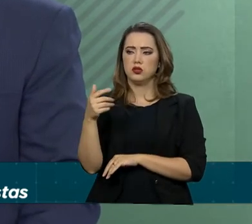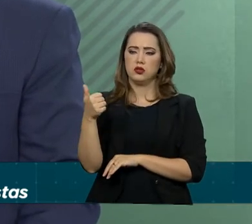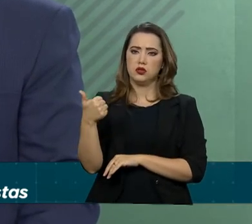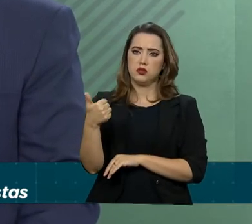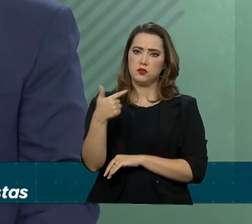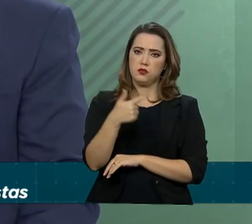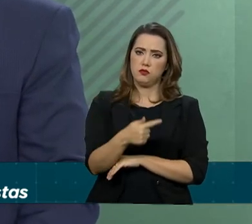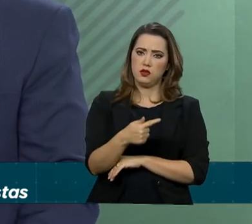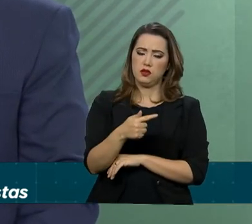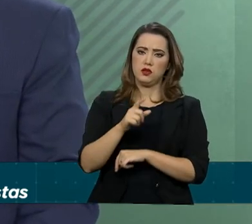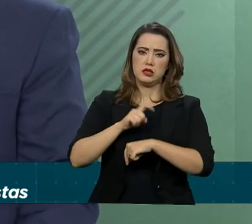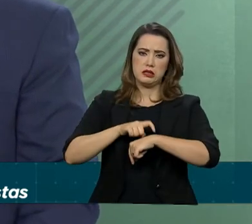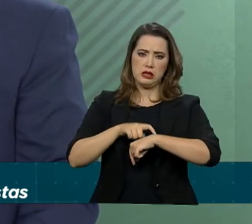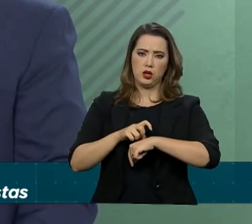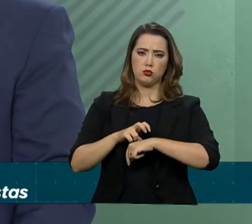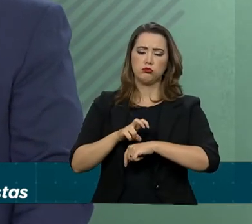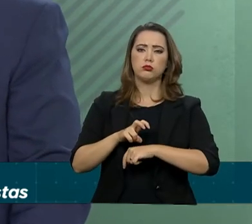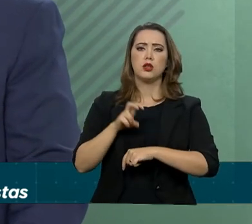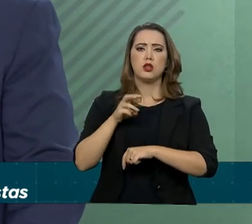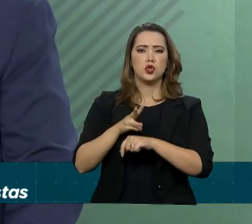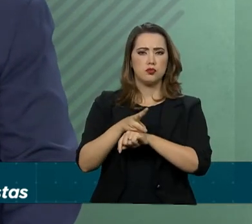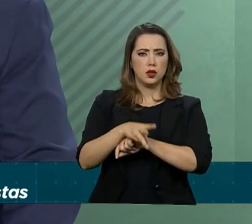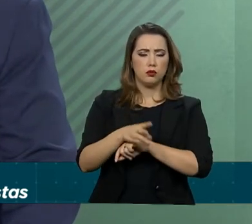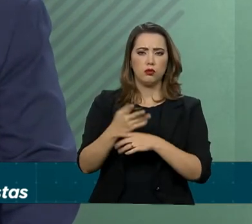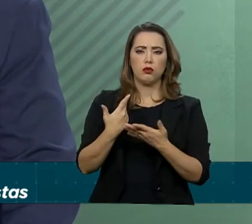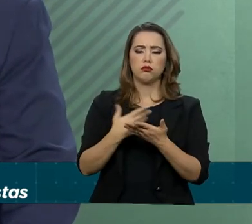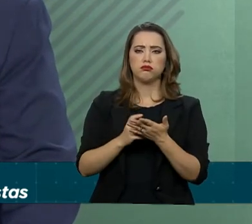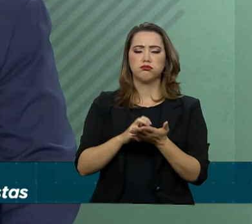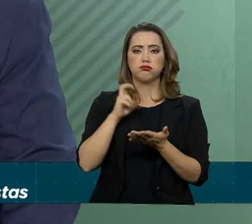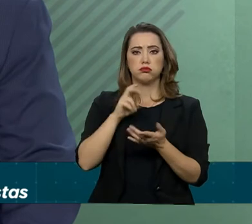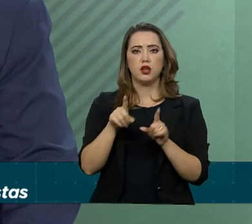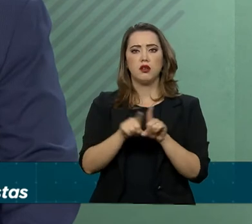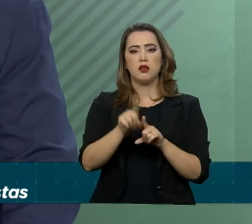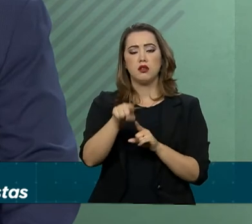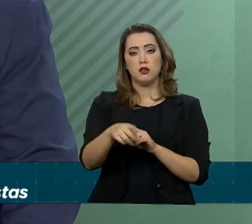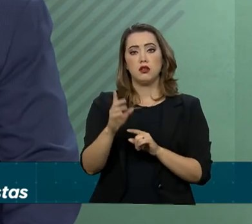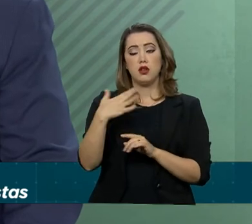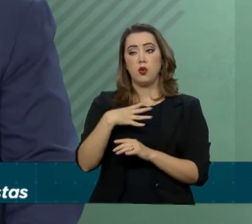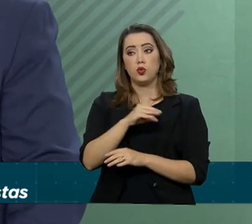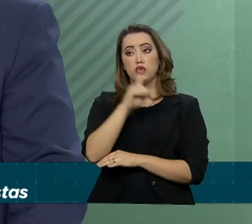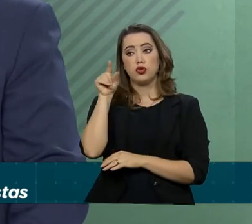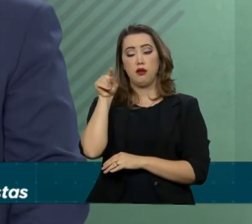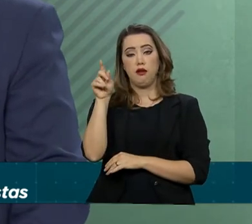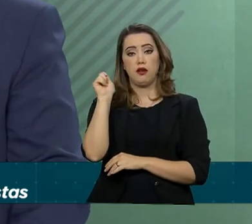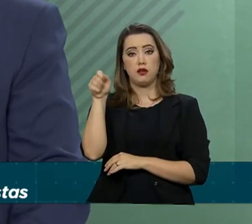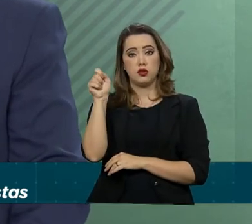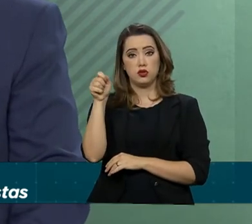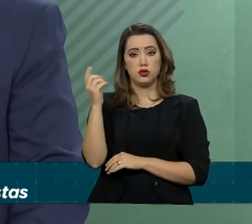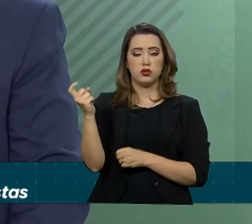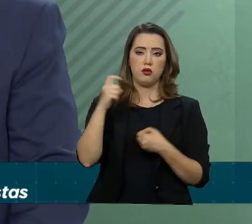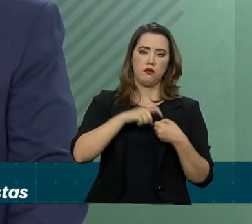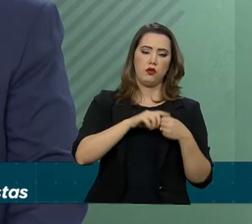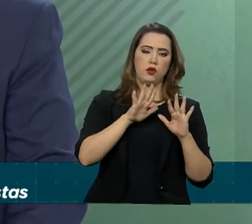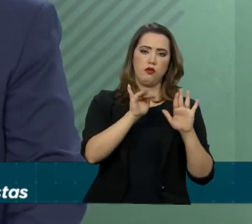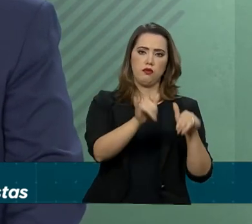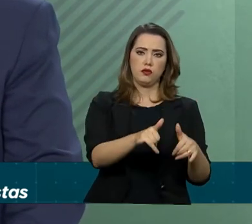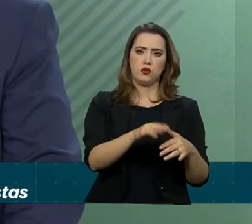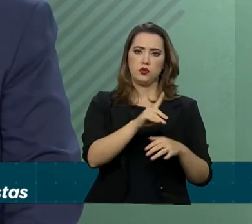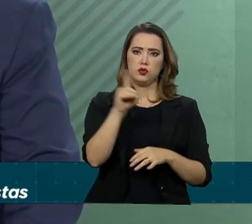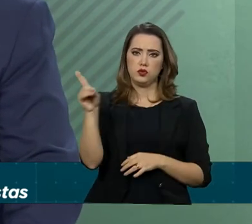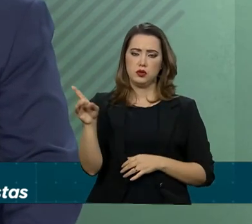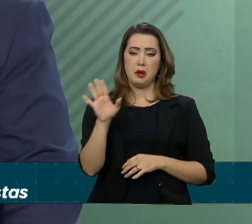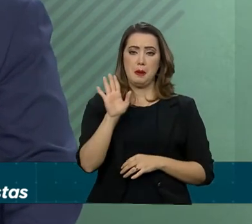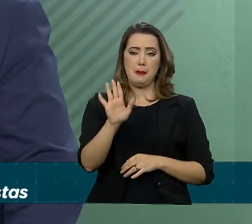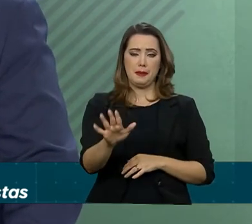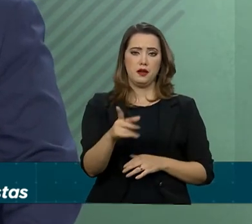bem temprando, bem cedo, e vamos passar o dia lá em Santa Fé e retornamos ao final. Com relação